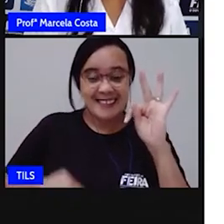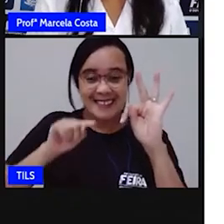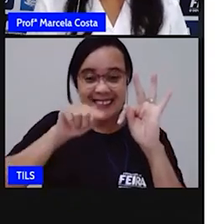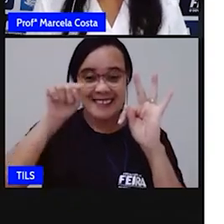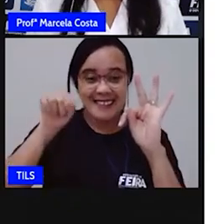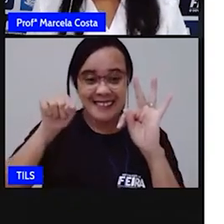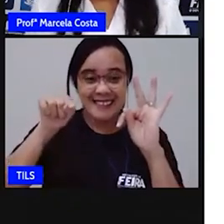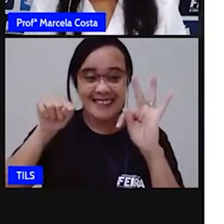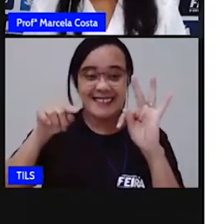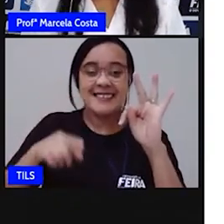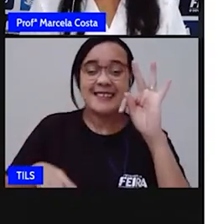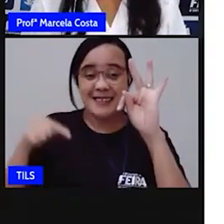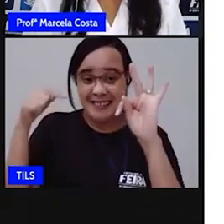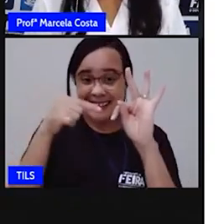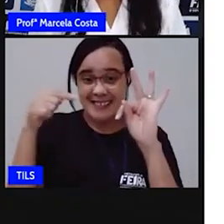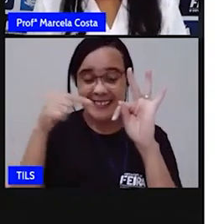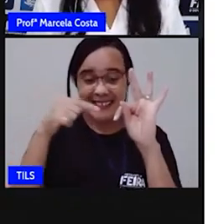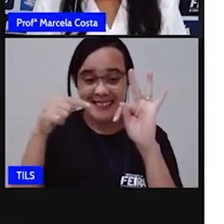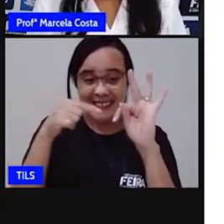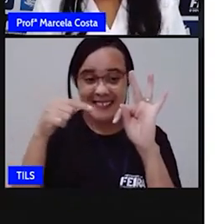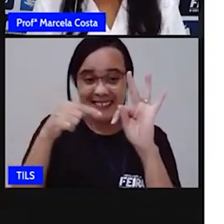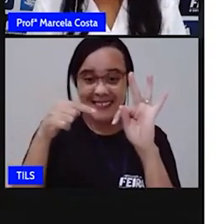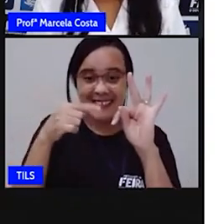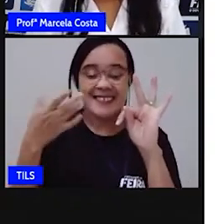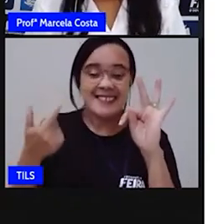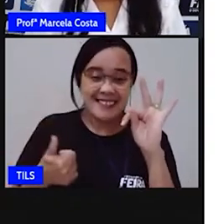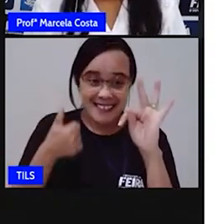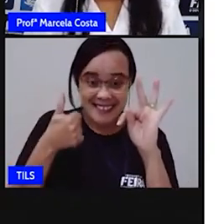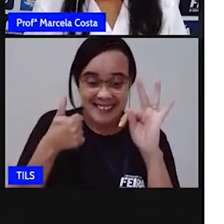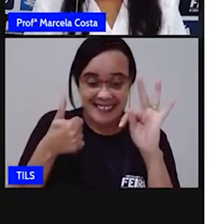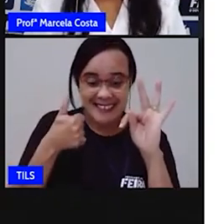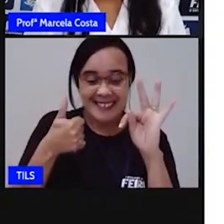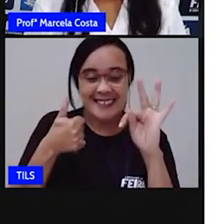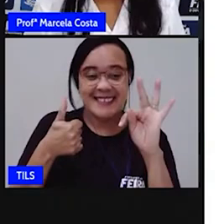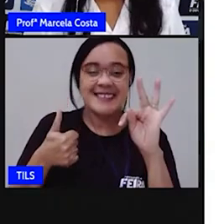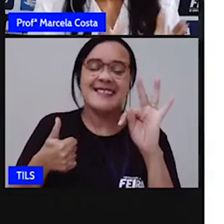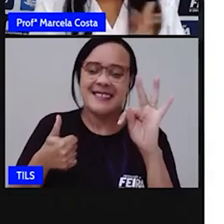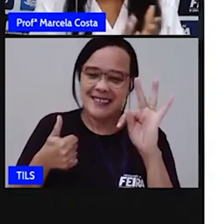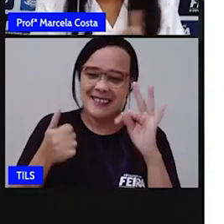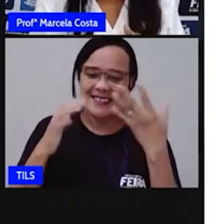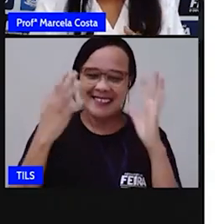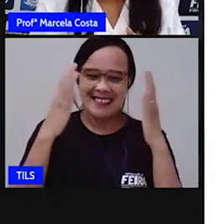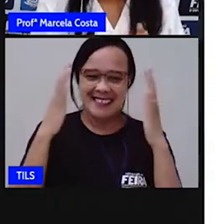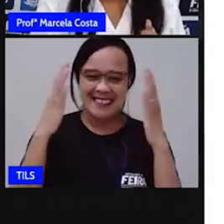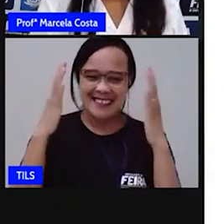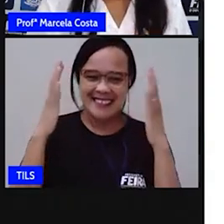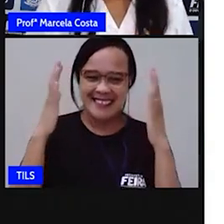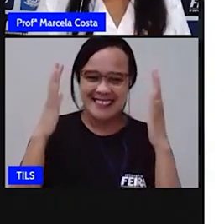no meio da palavra. Agora, bem, ó.